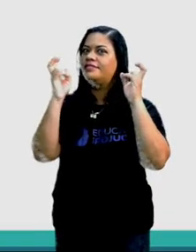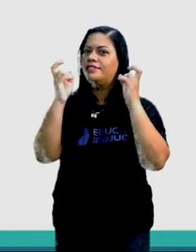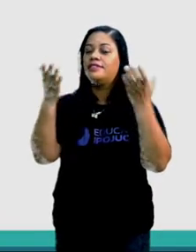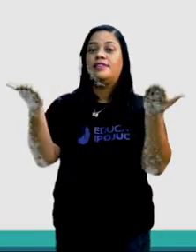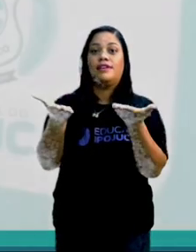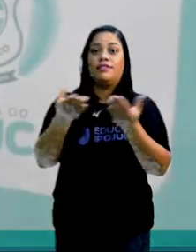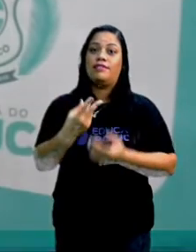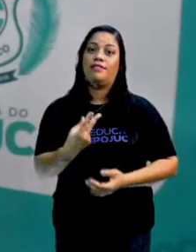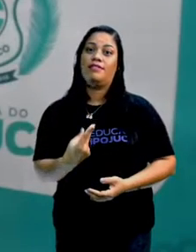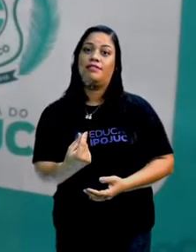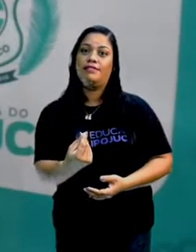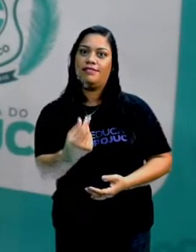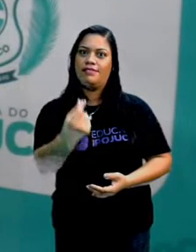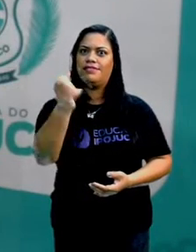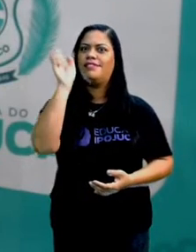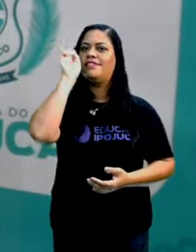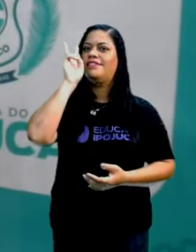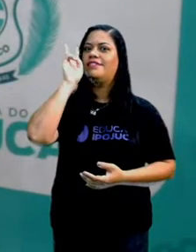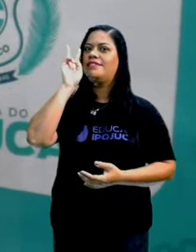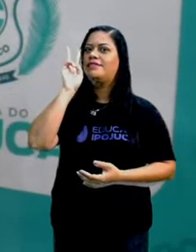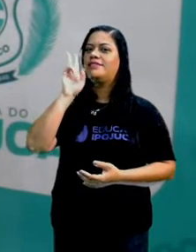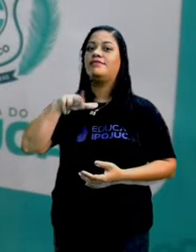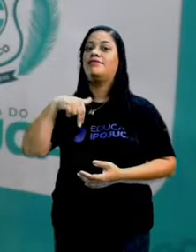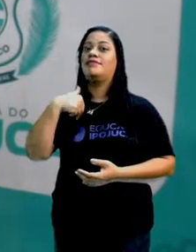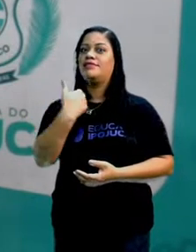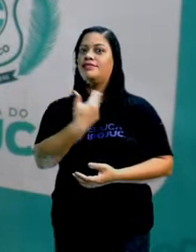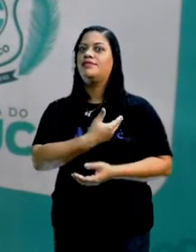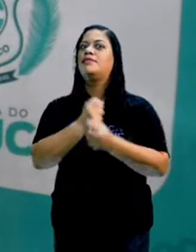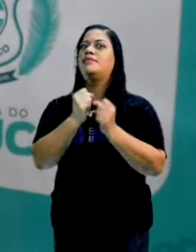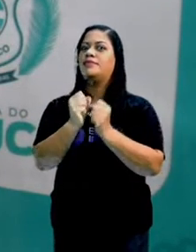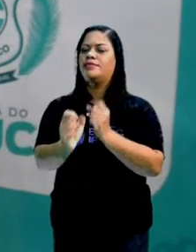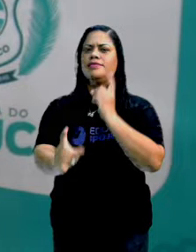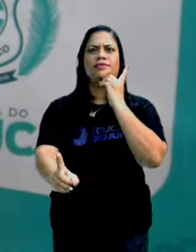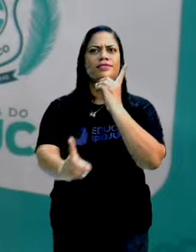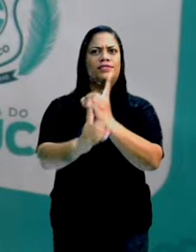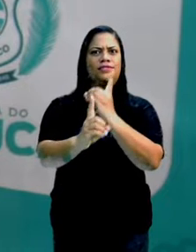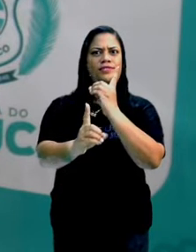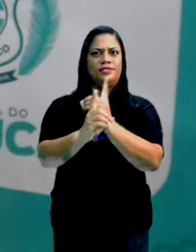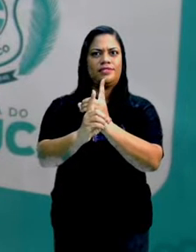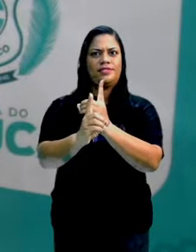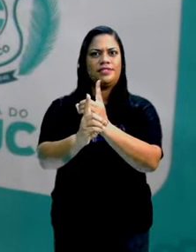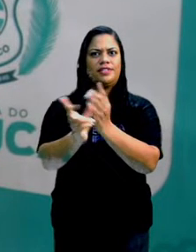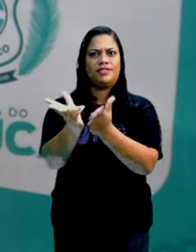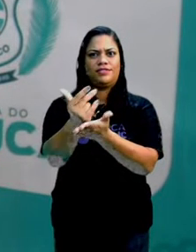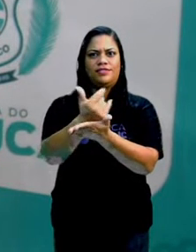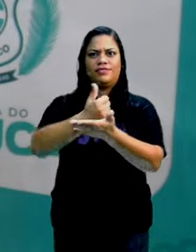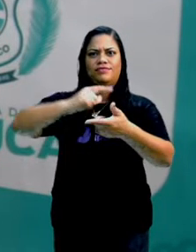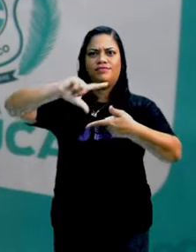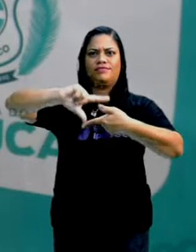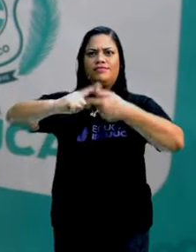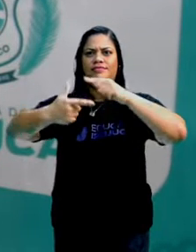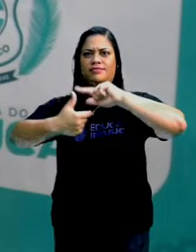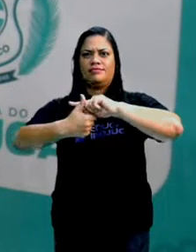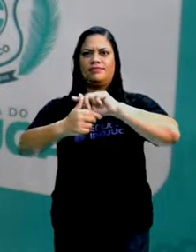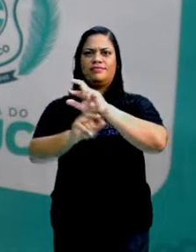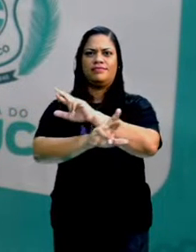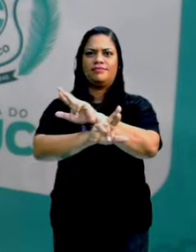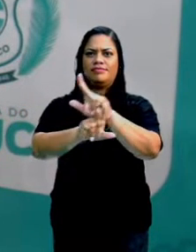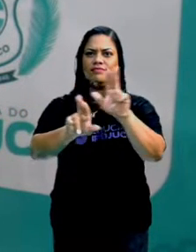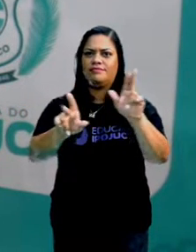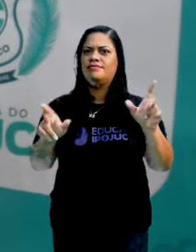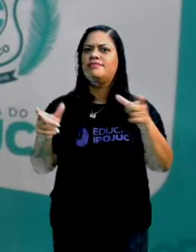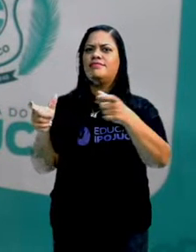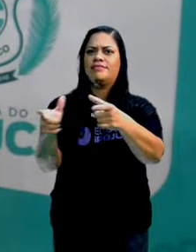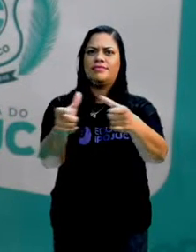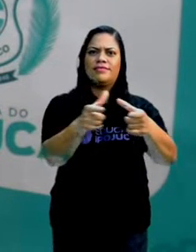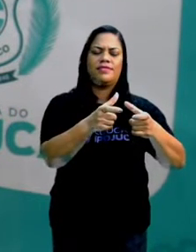continuidade e lembrando que nós podemos encontrar essas formas em vários lugares. Na